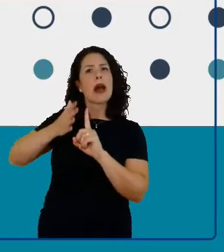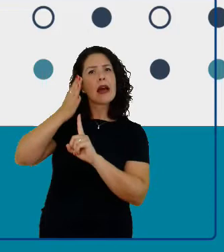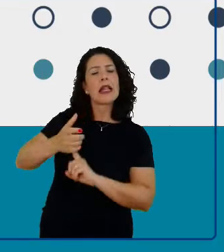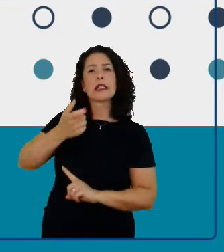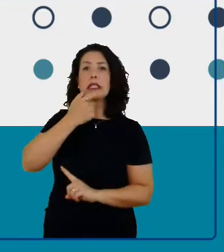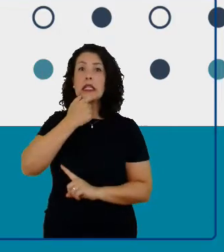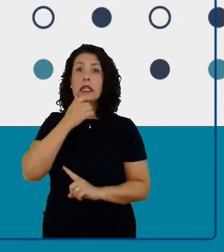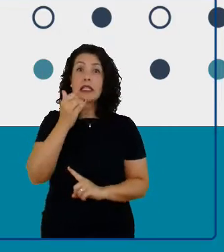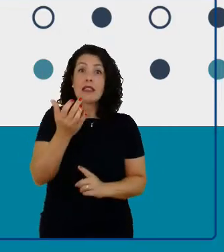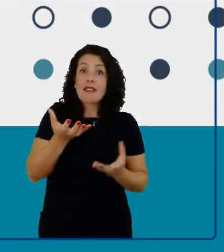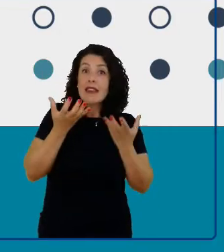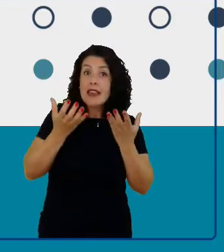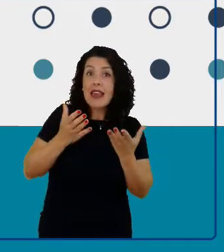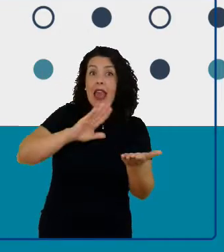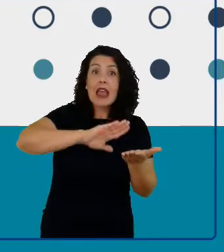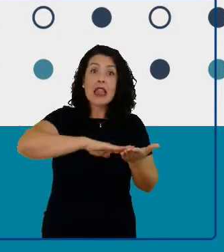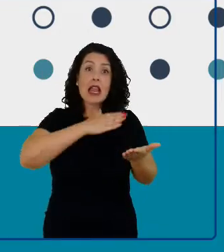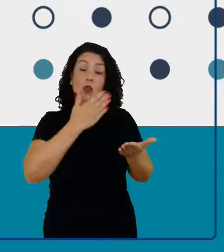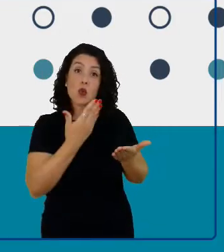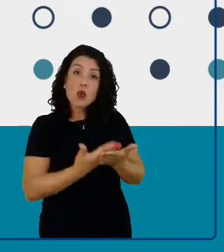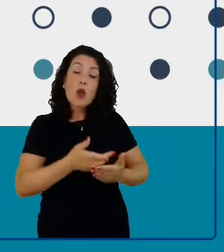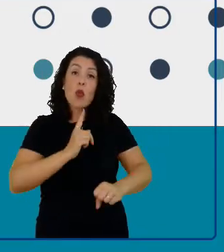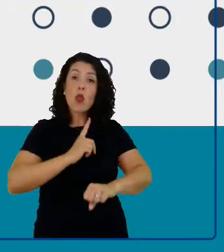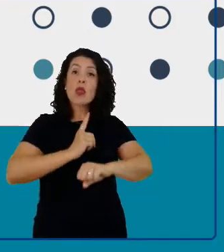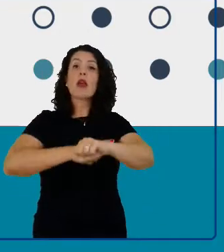pode acessar logo abaixo na sua tela.